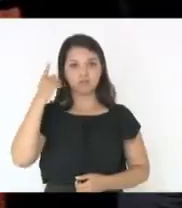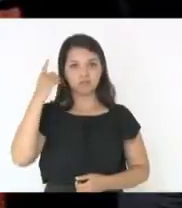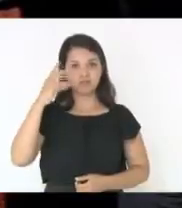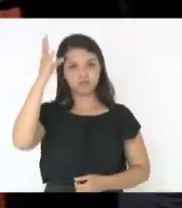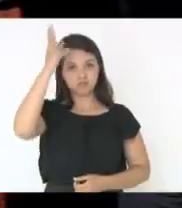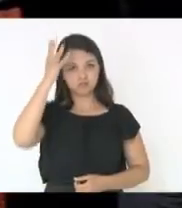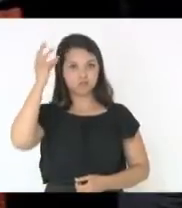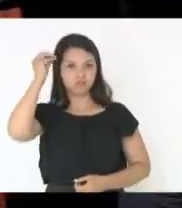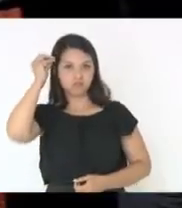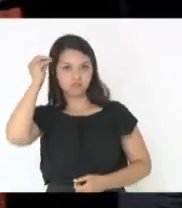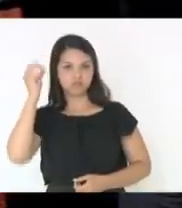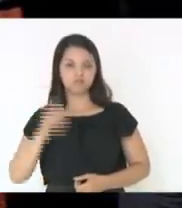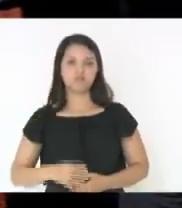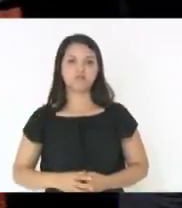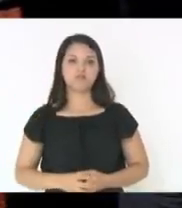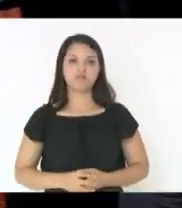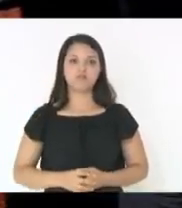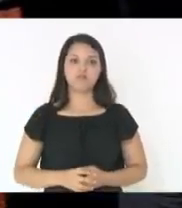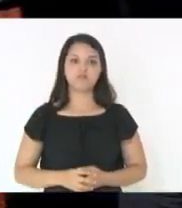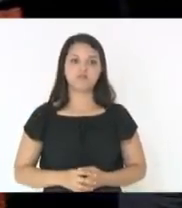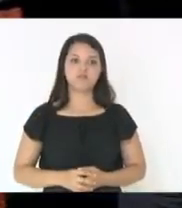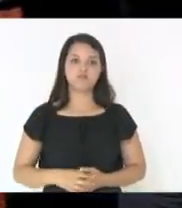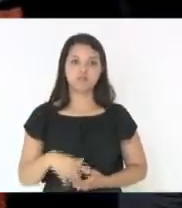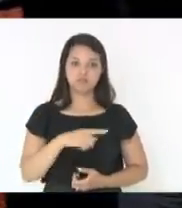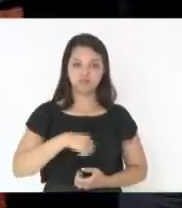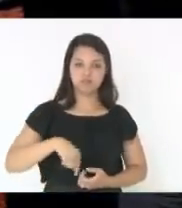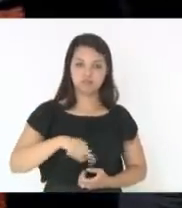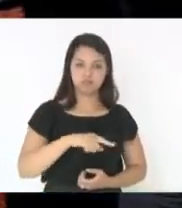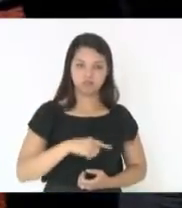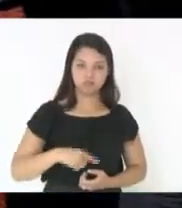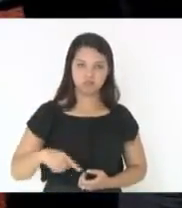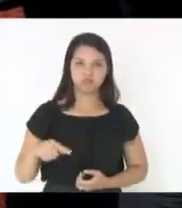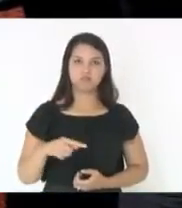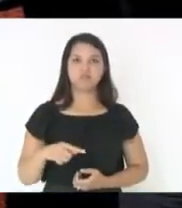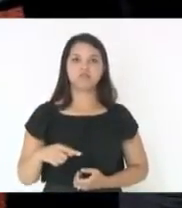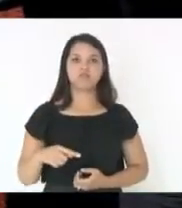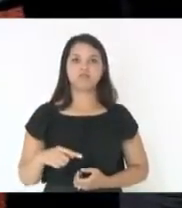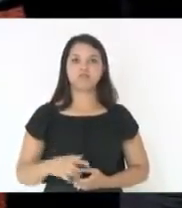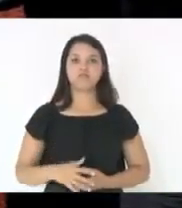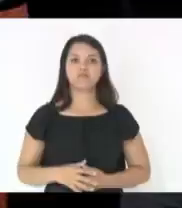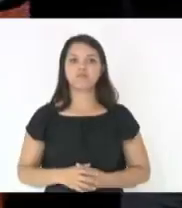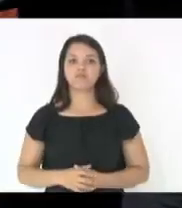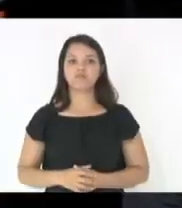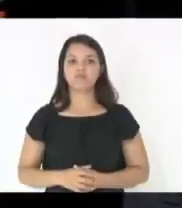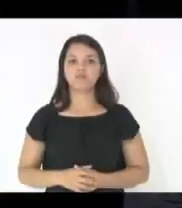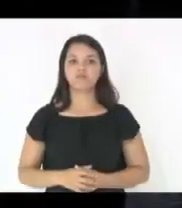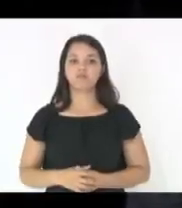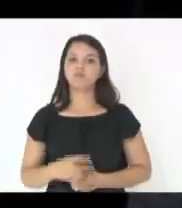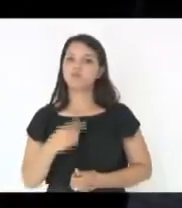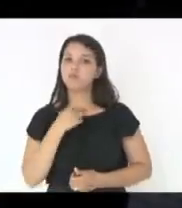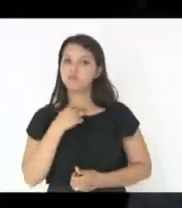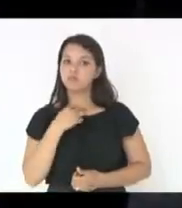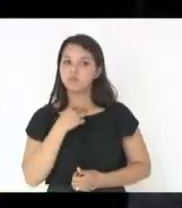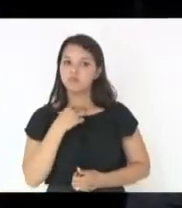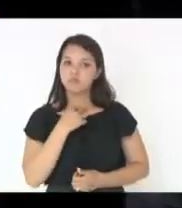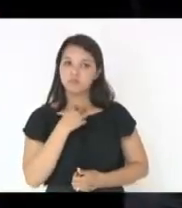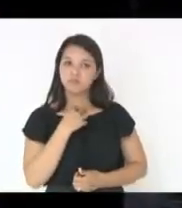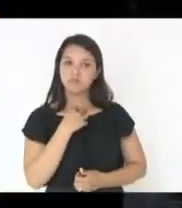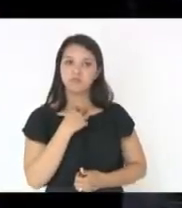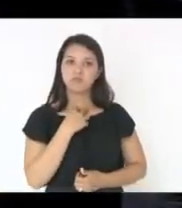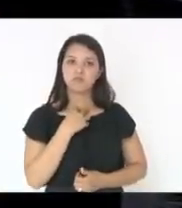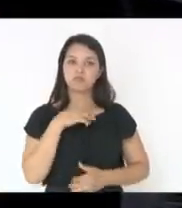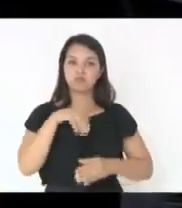Carminati, de que nós não deveríamos mais, não deveríamos mais